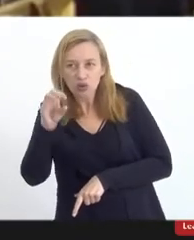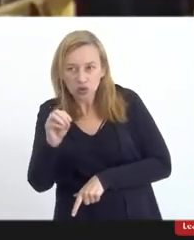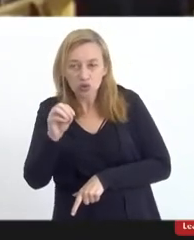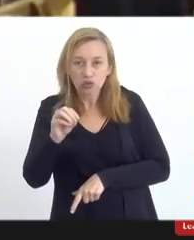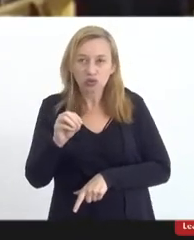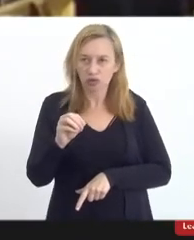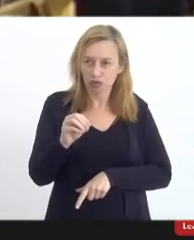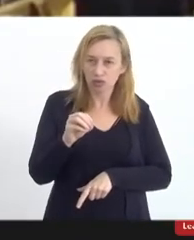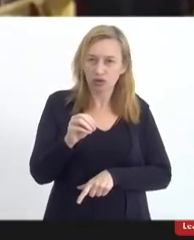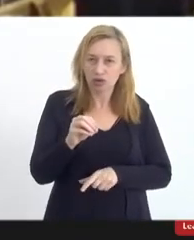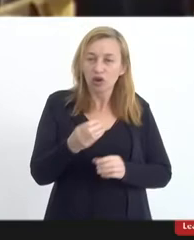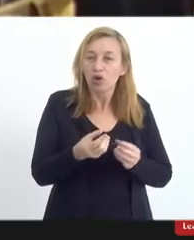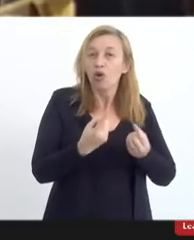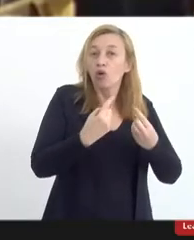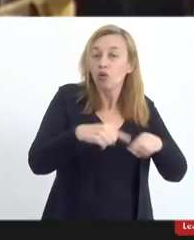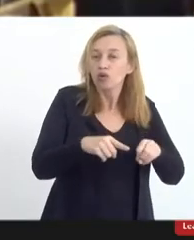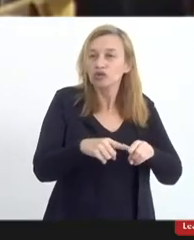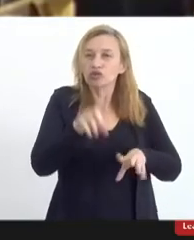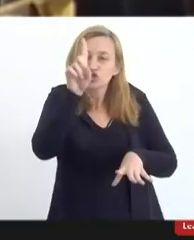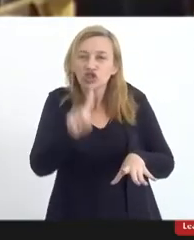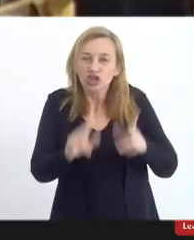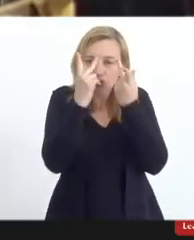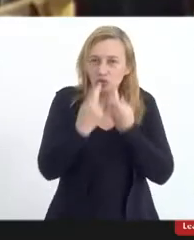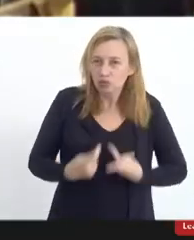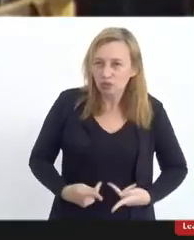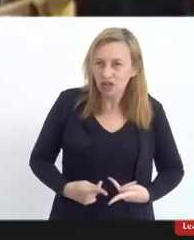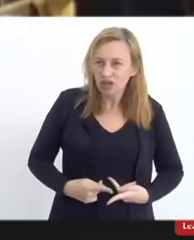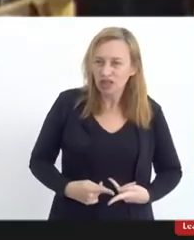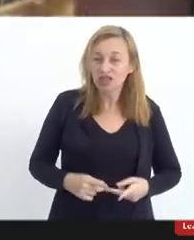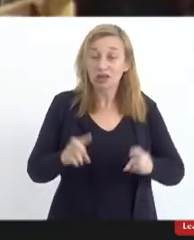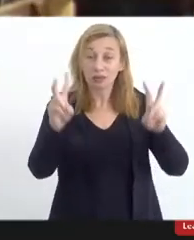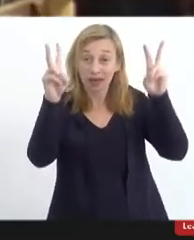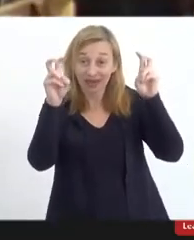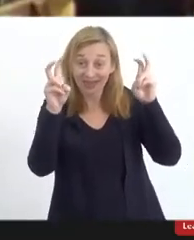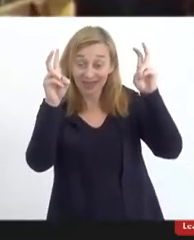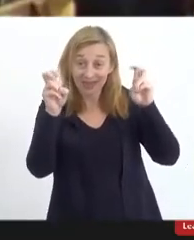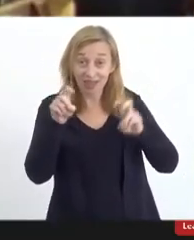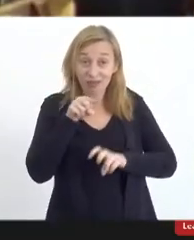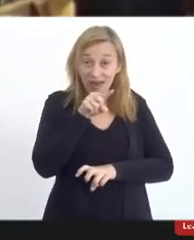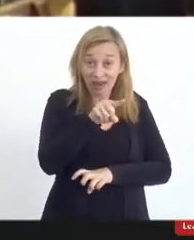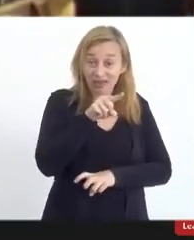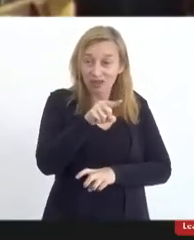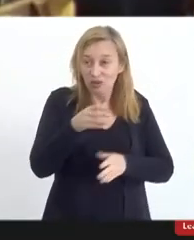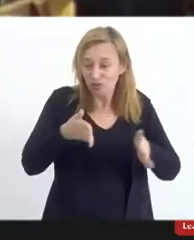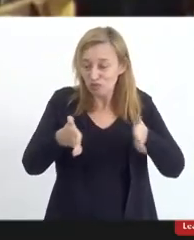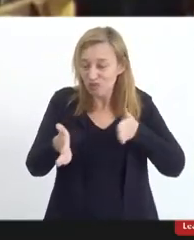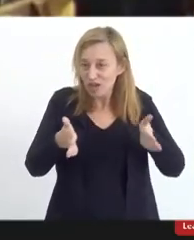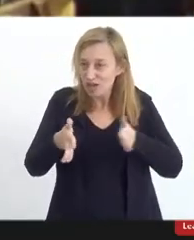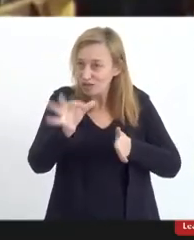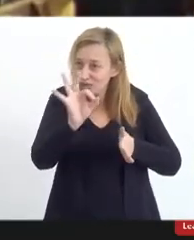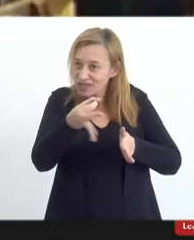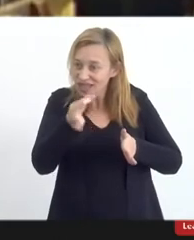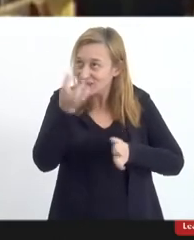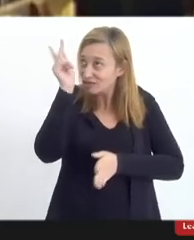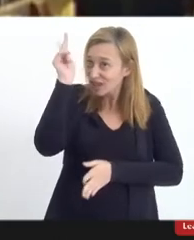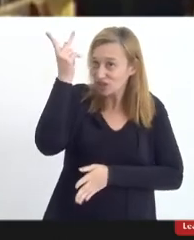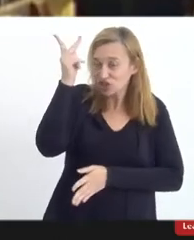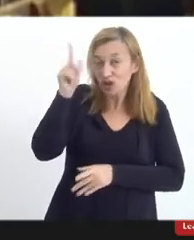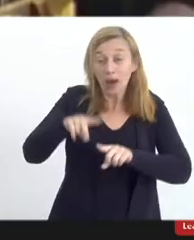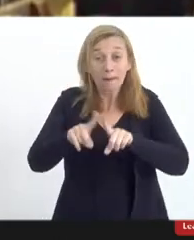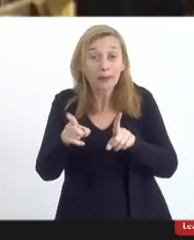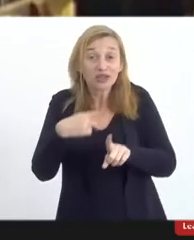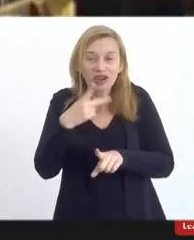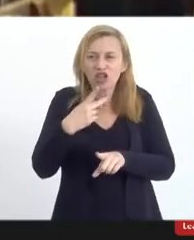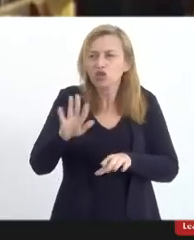violação aos direitos humanos, e a gente pega essa temática, que foi num período específico da história, mas